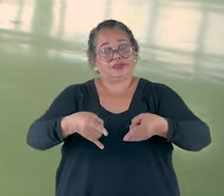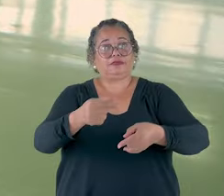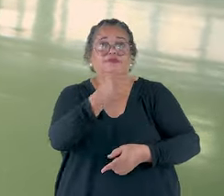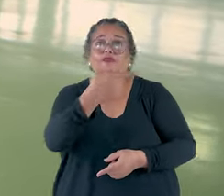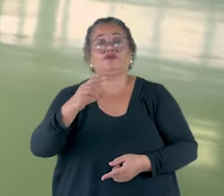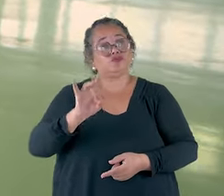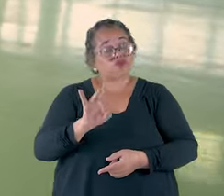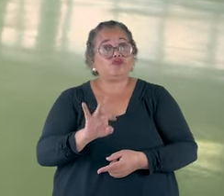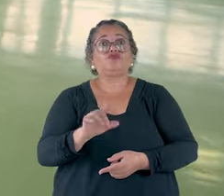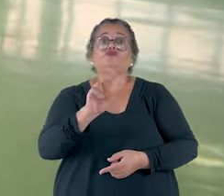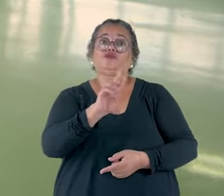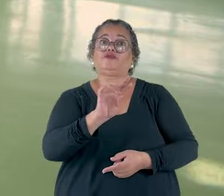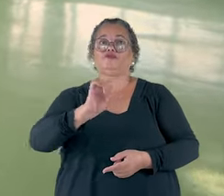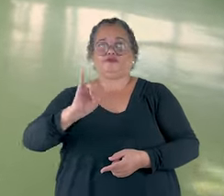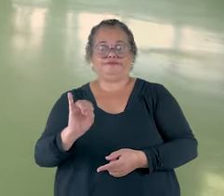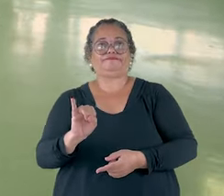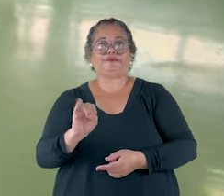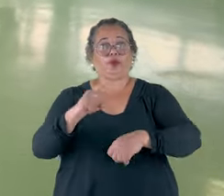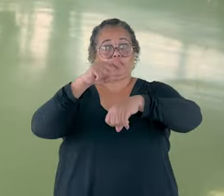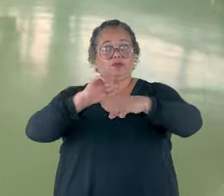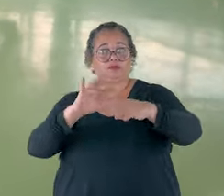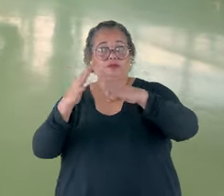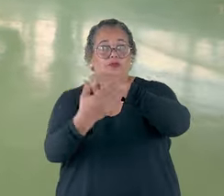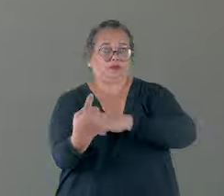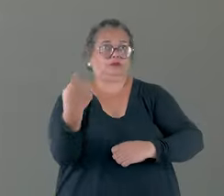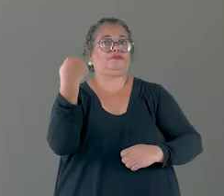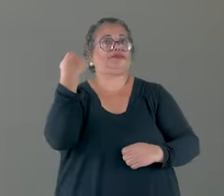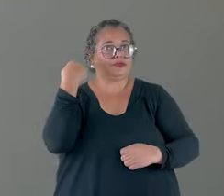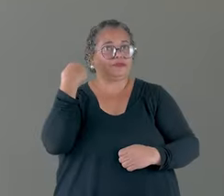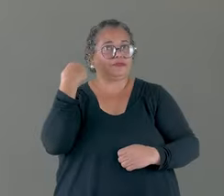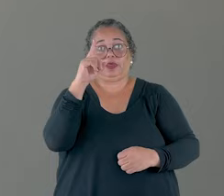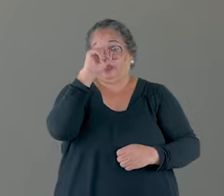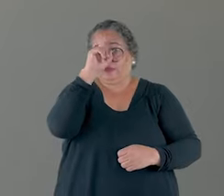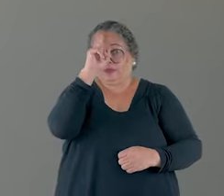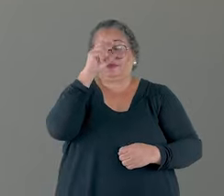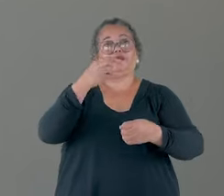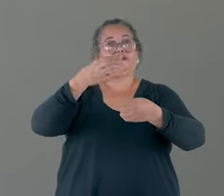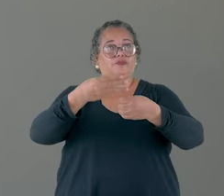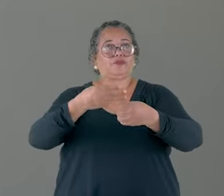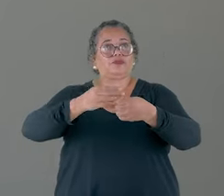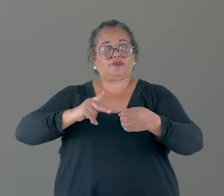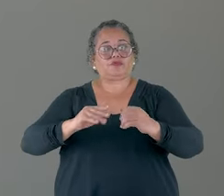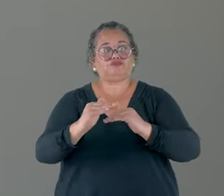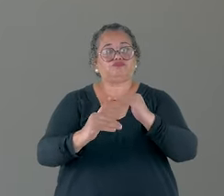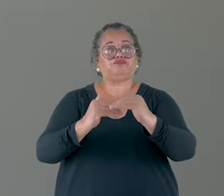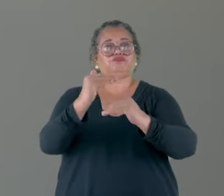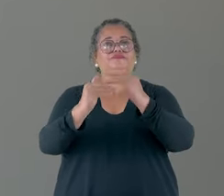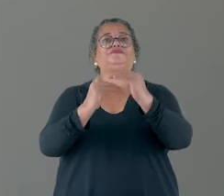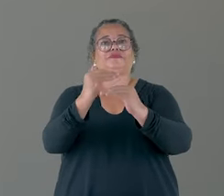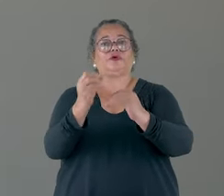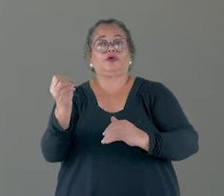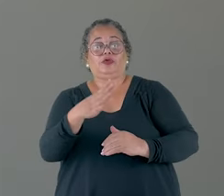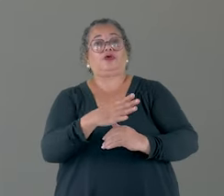72 leitos só de UTI durante a pandemia. O Hospital Municipal continuou a evoluir,